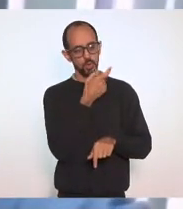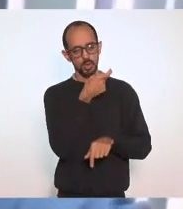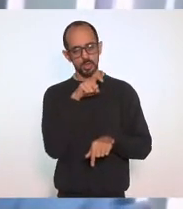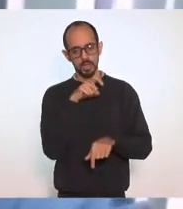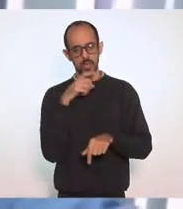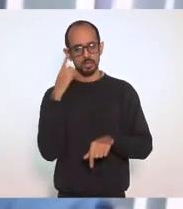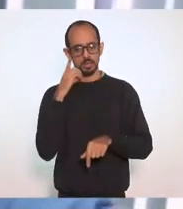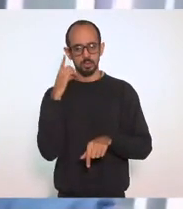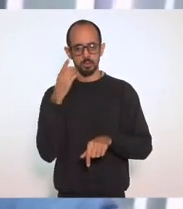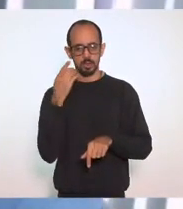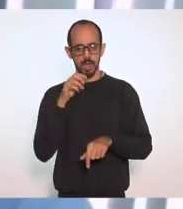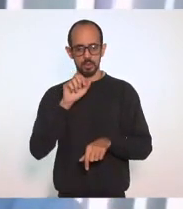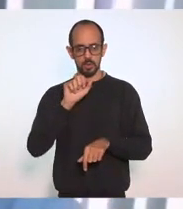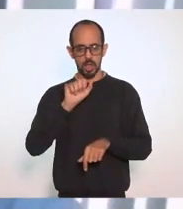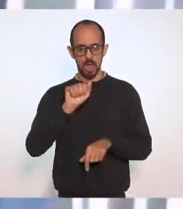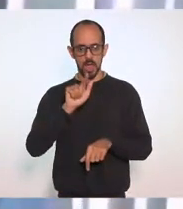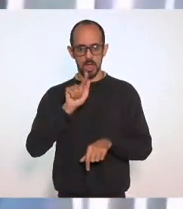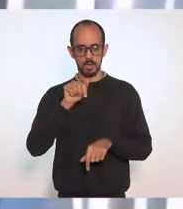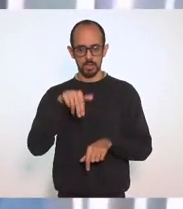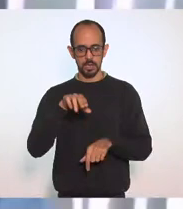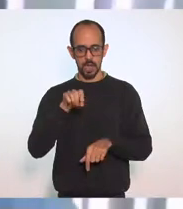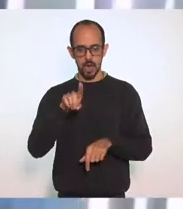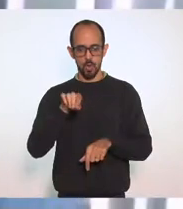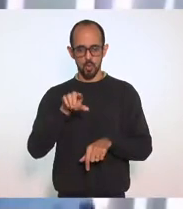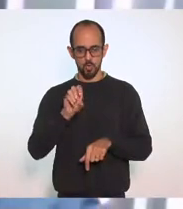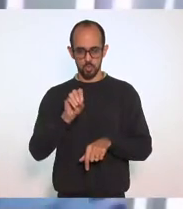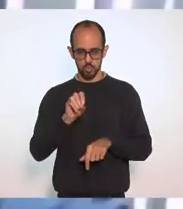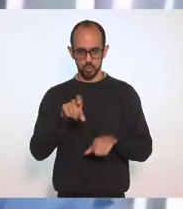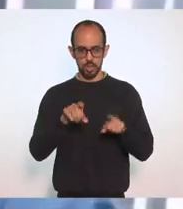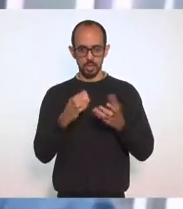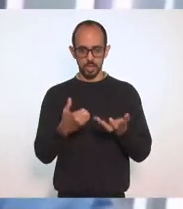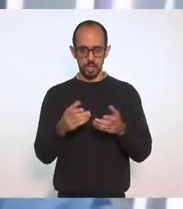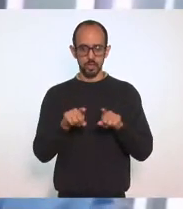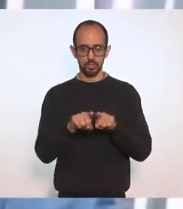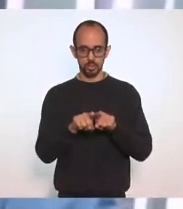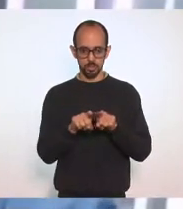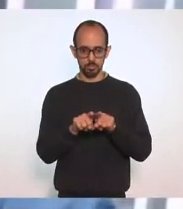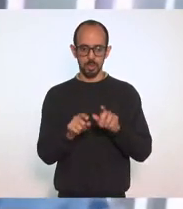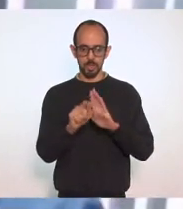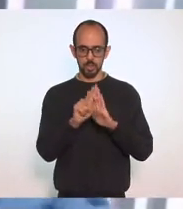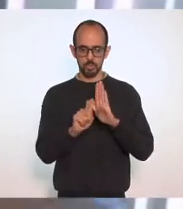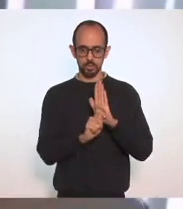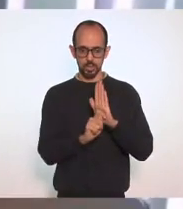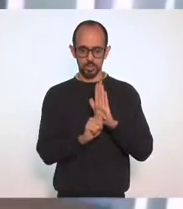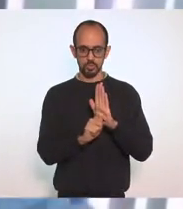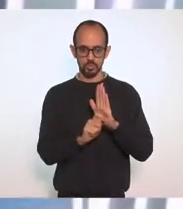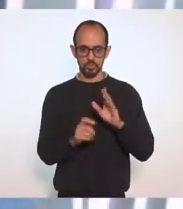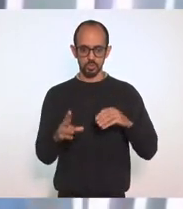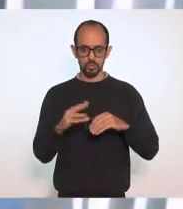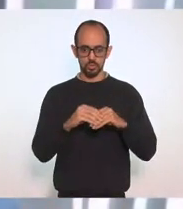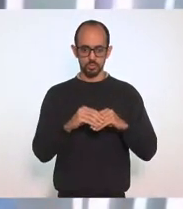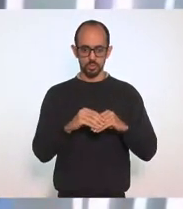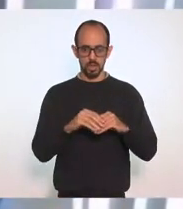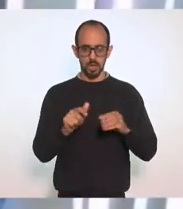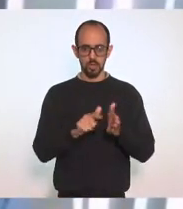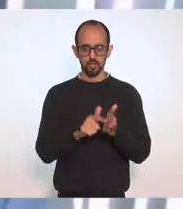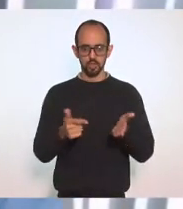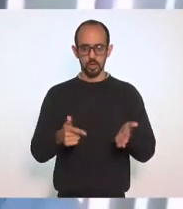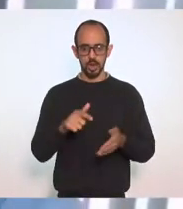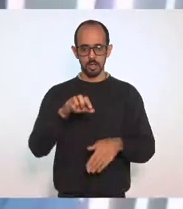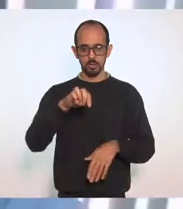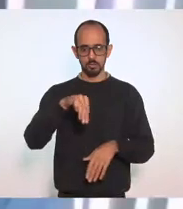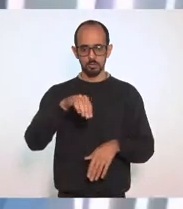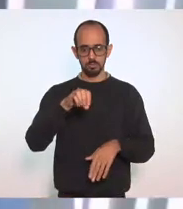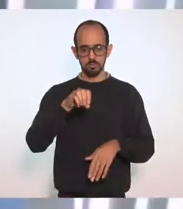Timóteo. Eu quero acrescentar textualmente a essas homenagens feitas pela LERJ o nome do jornalista Mário Dias